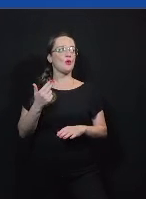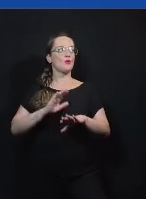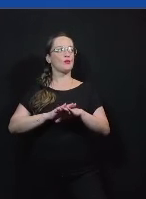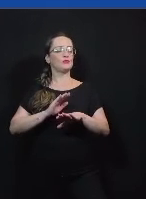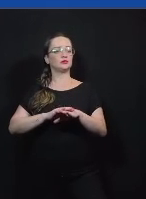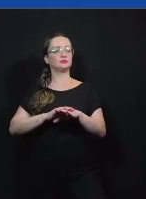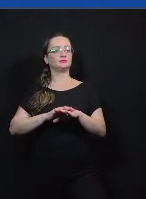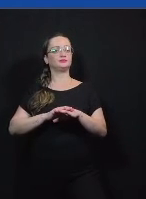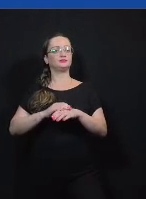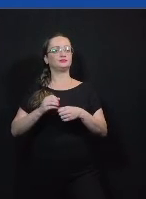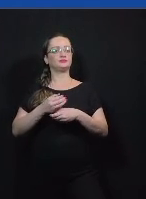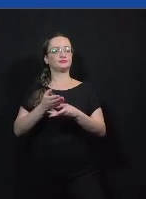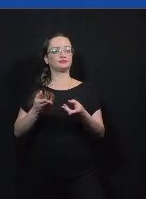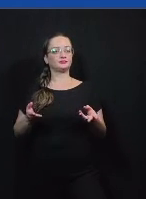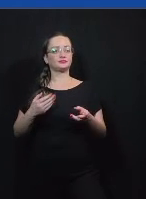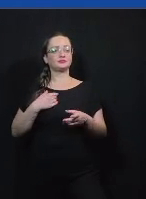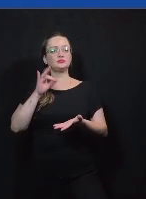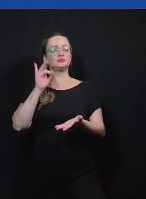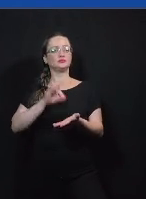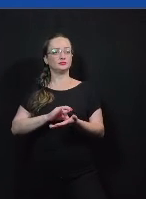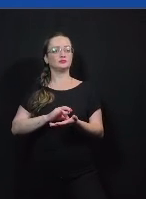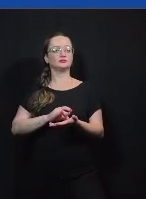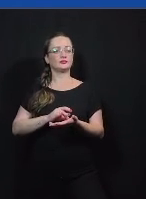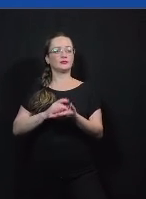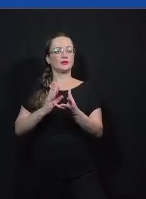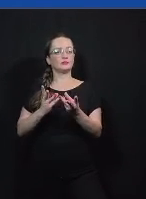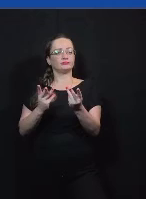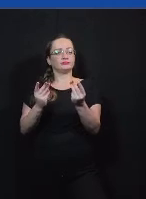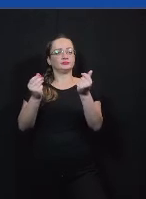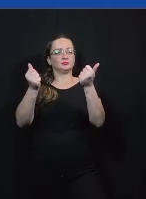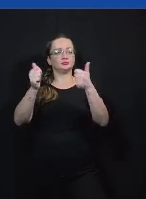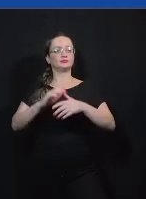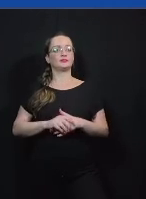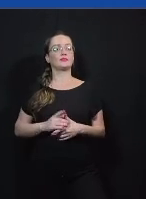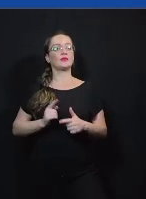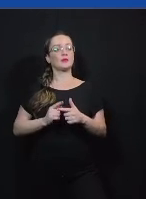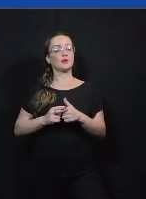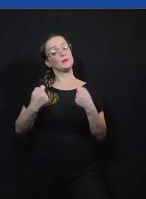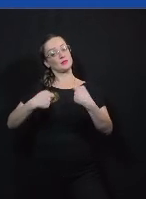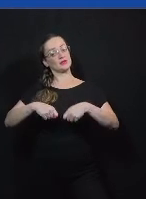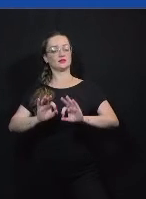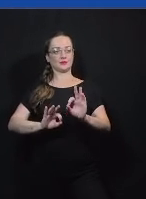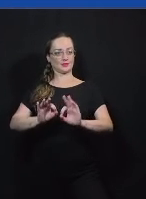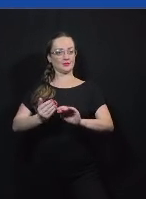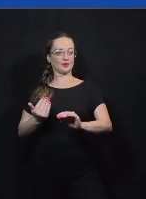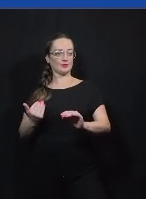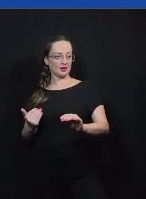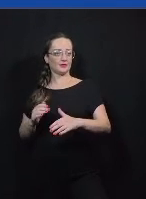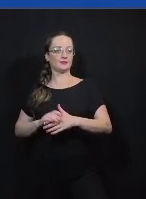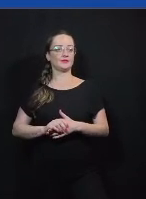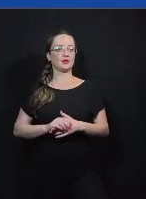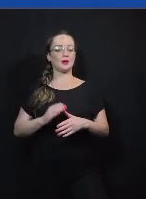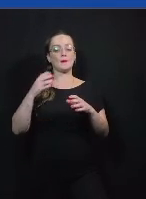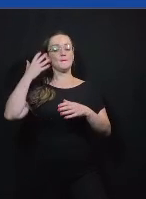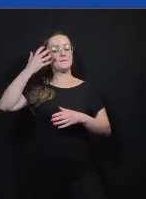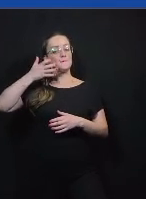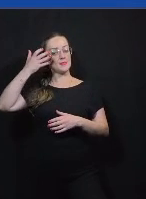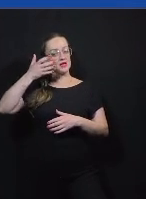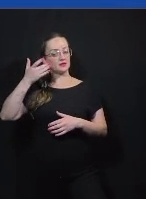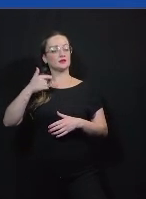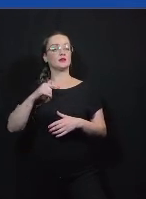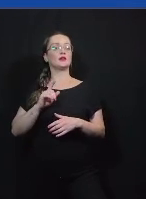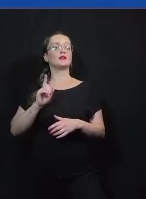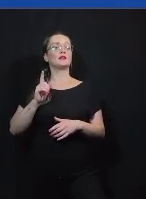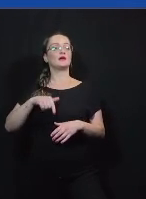contribuição que seja muito original ou sofisticada porque requer preparação os grandes palestrantes os grandes oradores todos